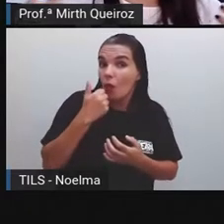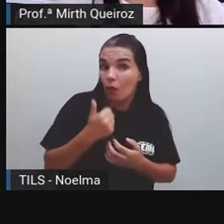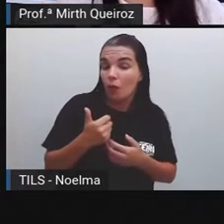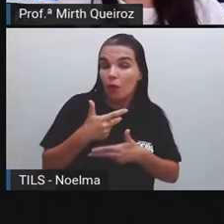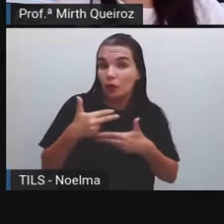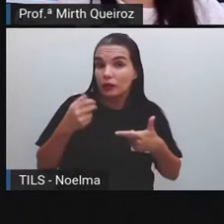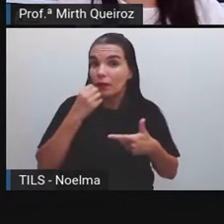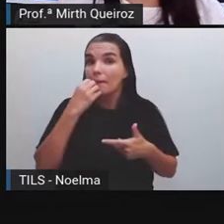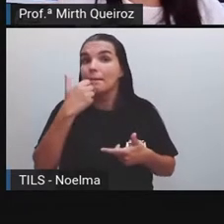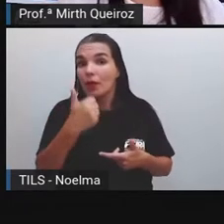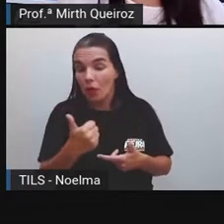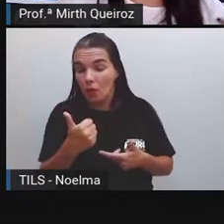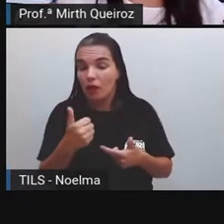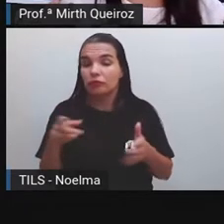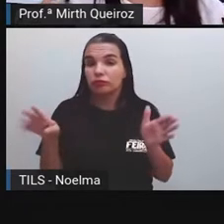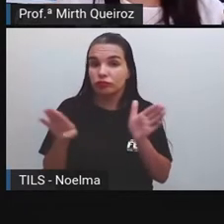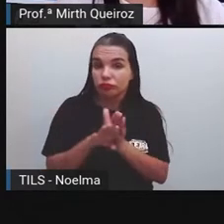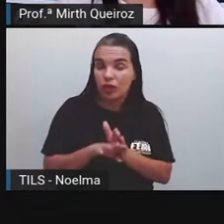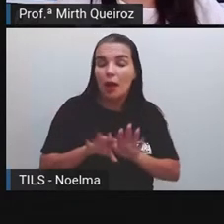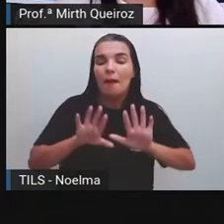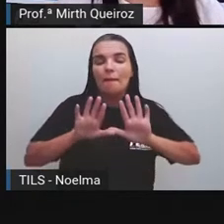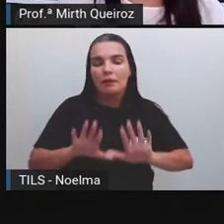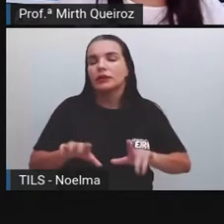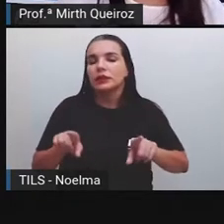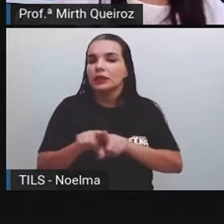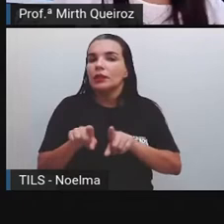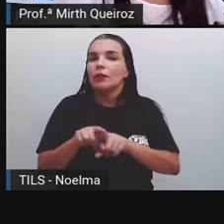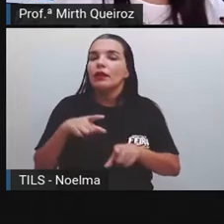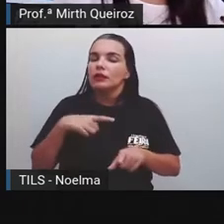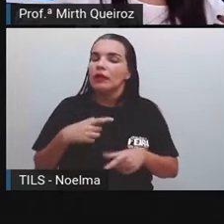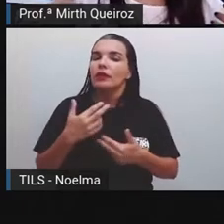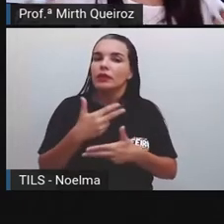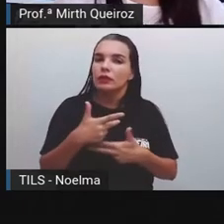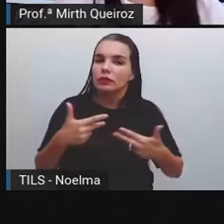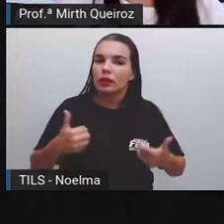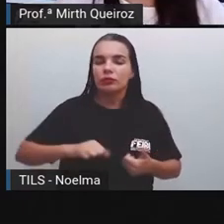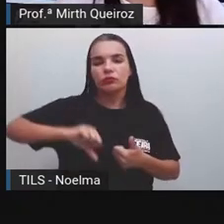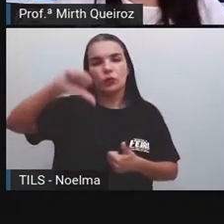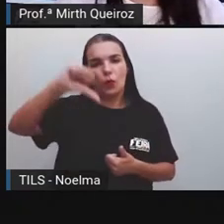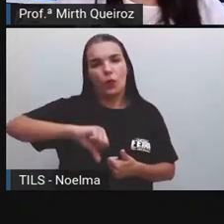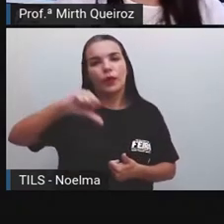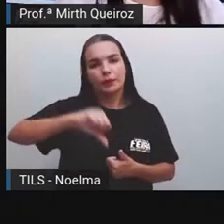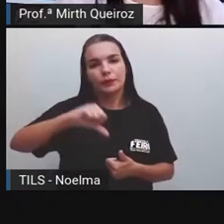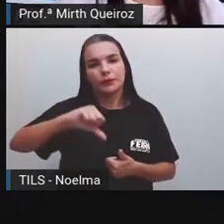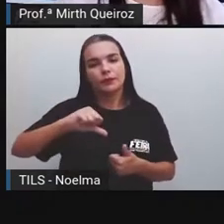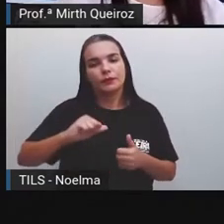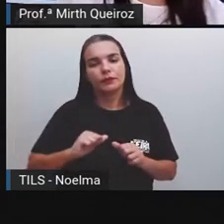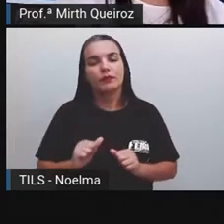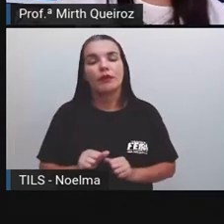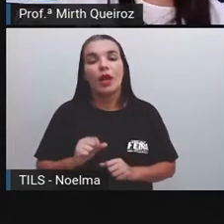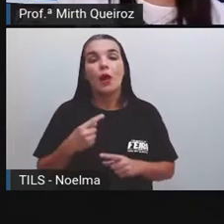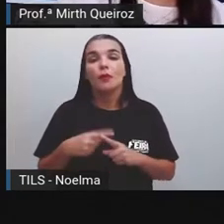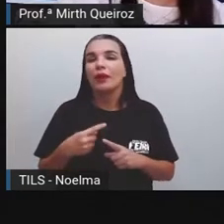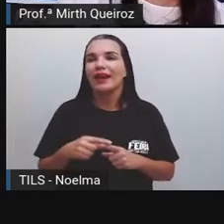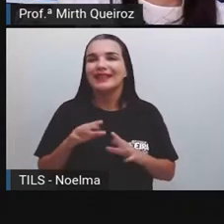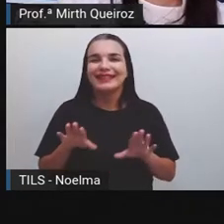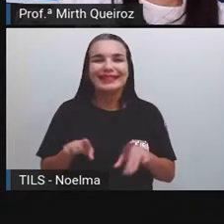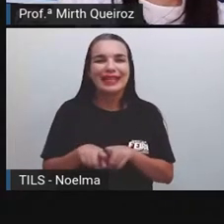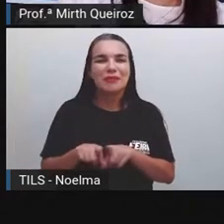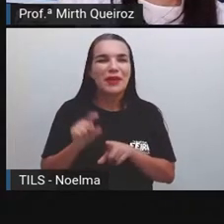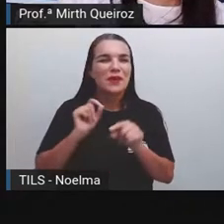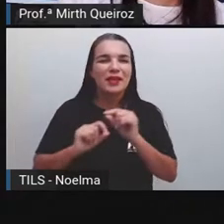que estão bem distantes, né? O acesso é mais fácil O custo é mais barato Em relação ao